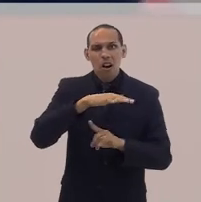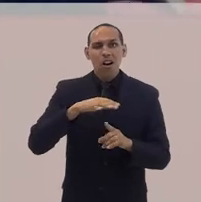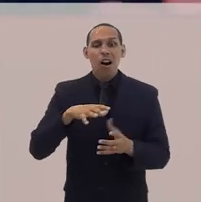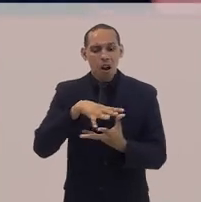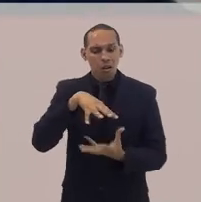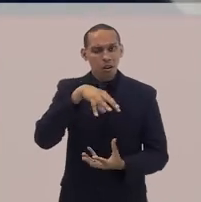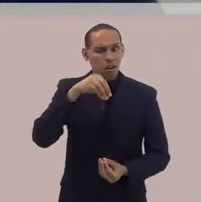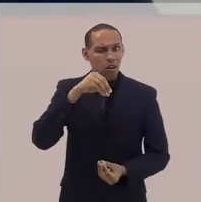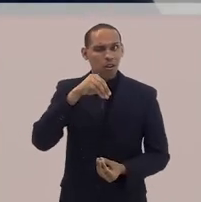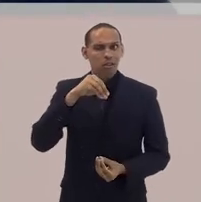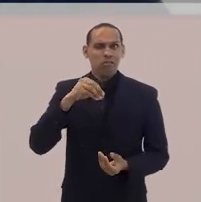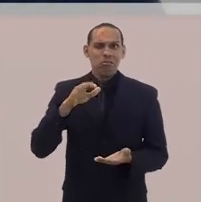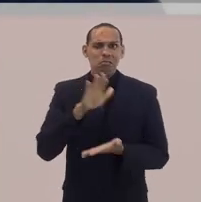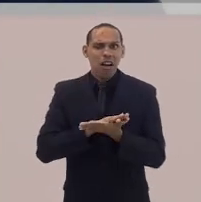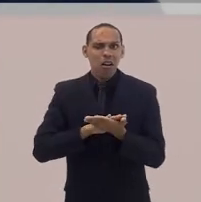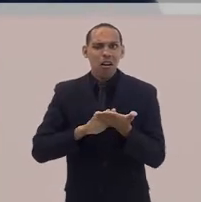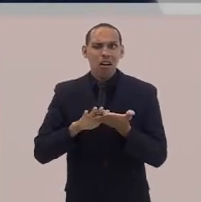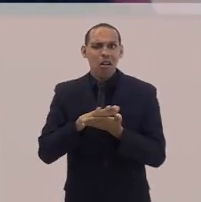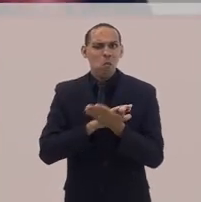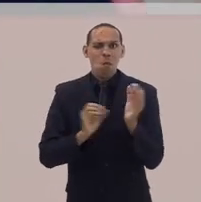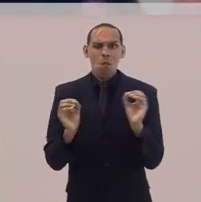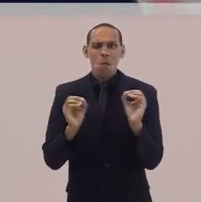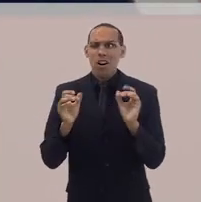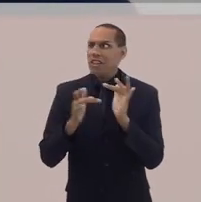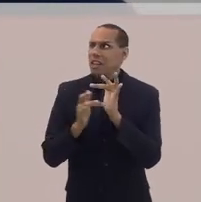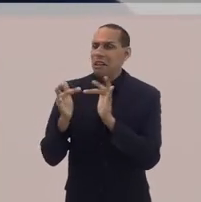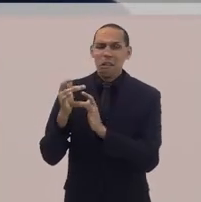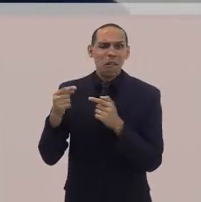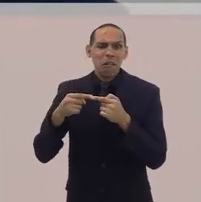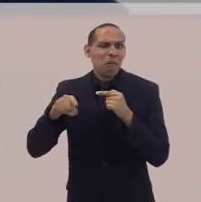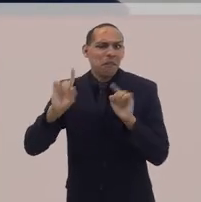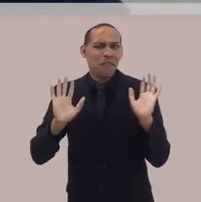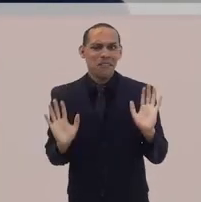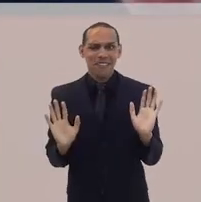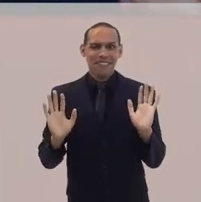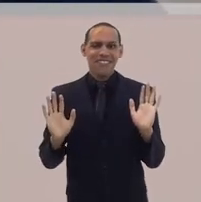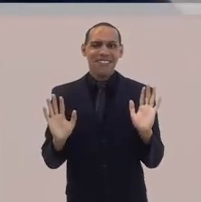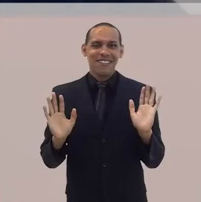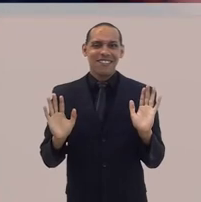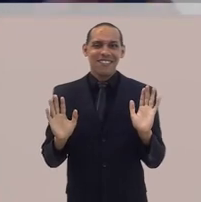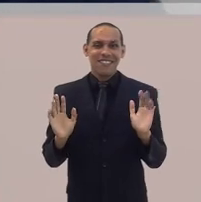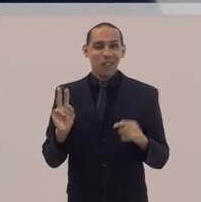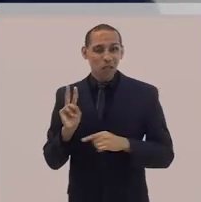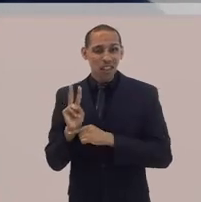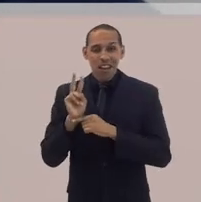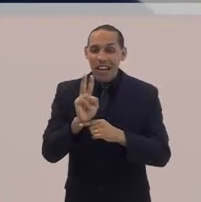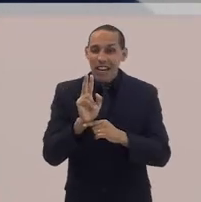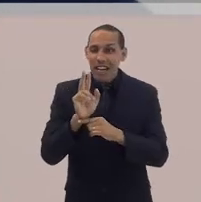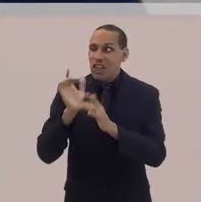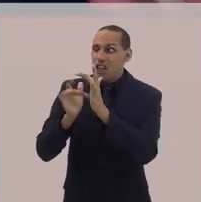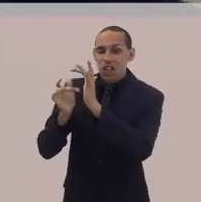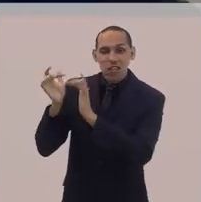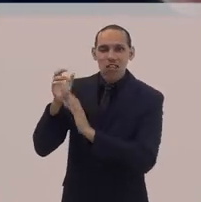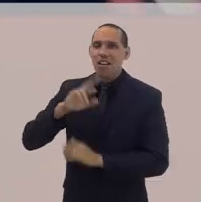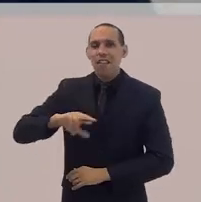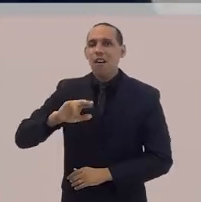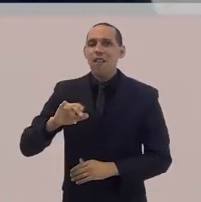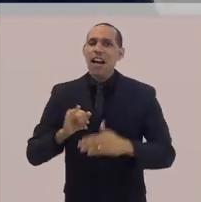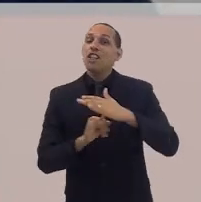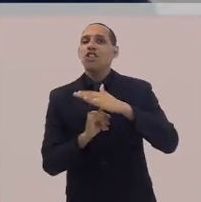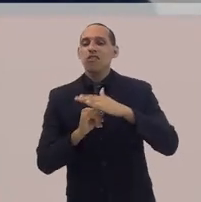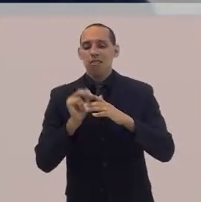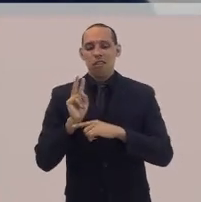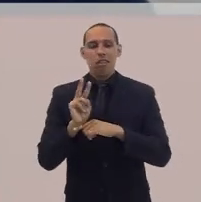vista espiritual, teológico, não tem nada a ver com Jesus. Defender Jesus, Natália, não é defender uma